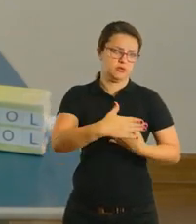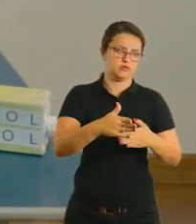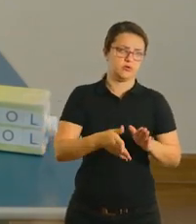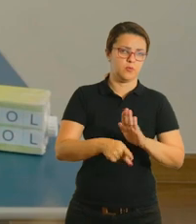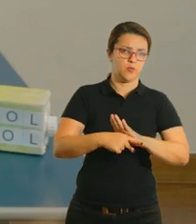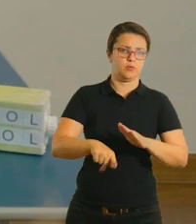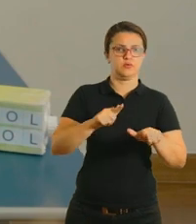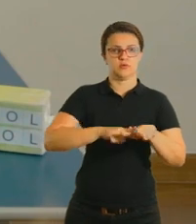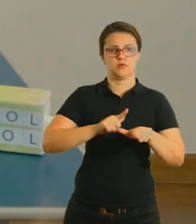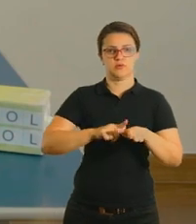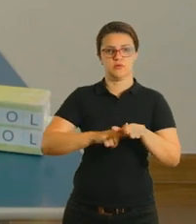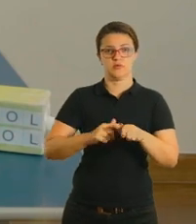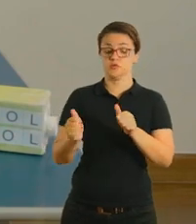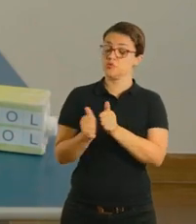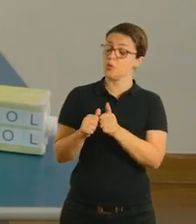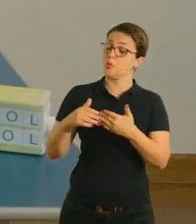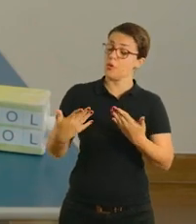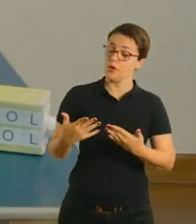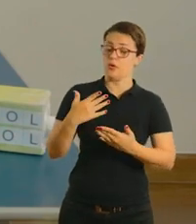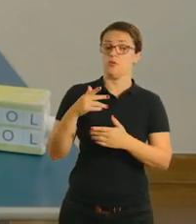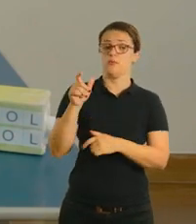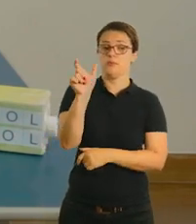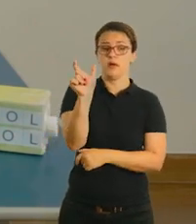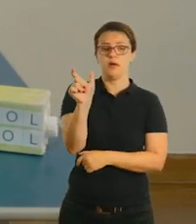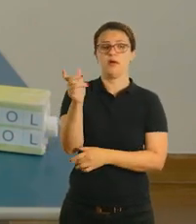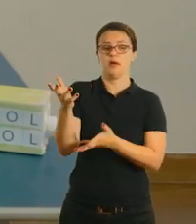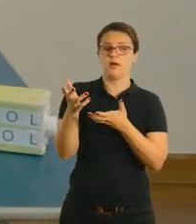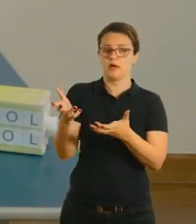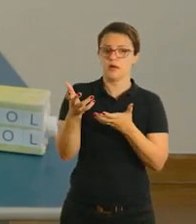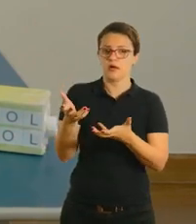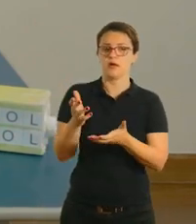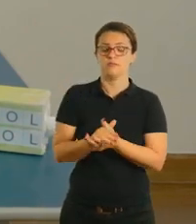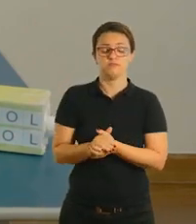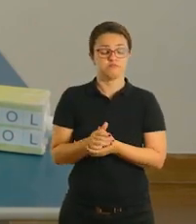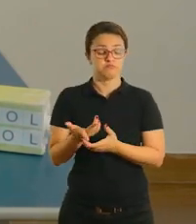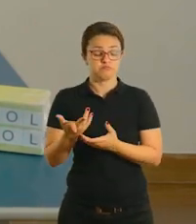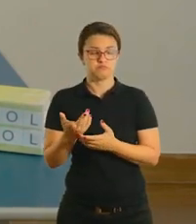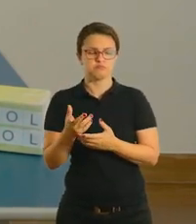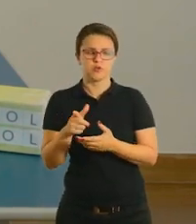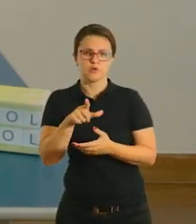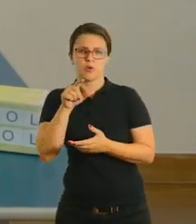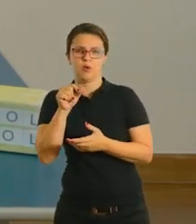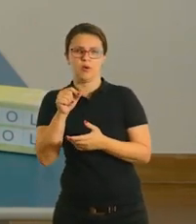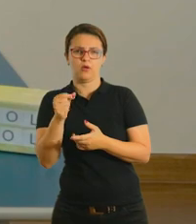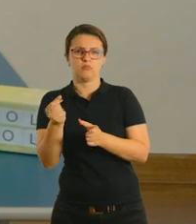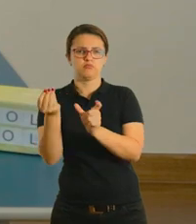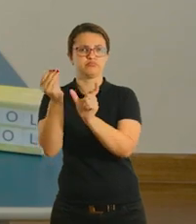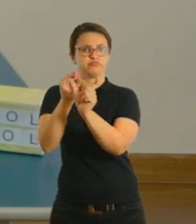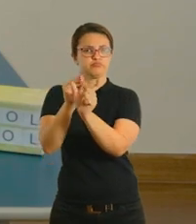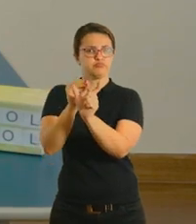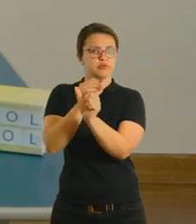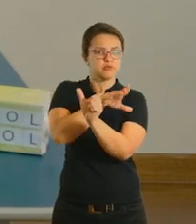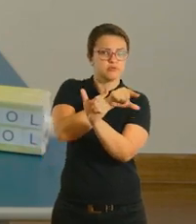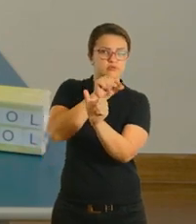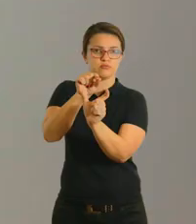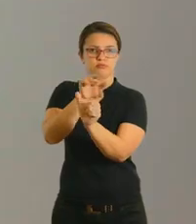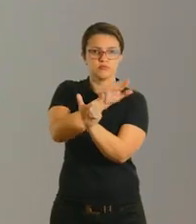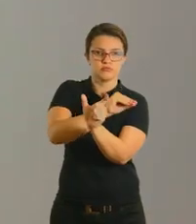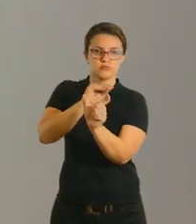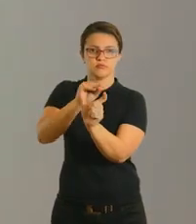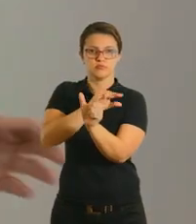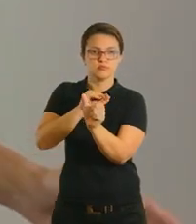você vai junto com a criança. Que palavra você quer agora? Ela pode buscar a palavra e vocês juntas vão buscar as letrinhas.